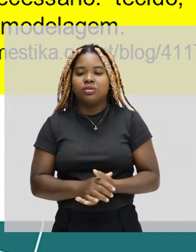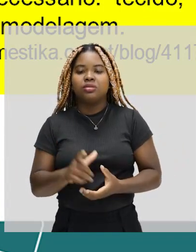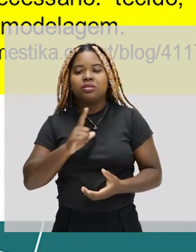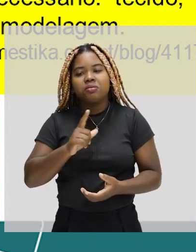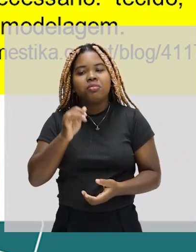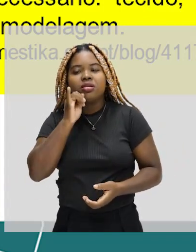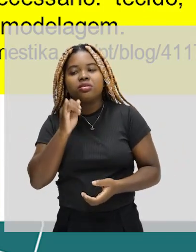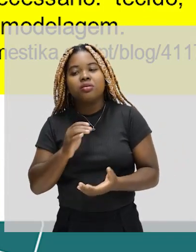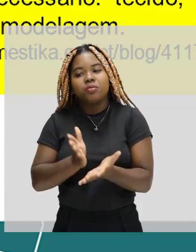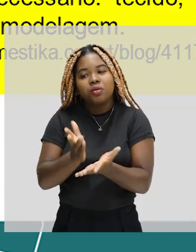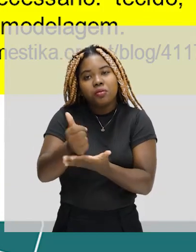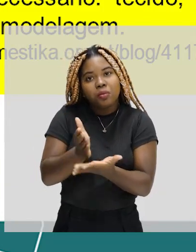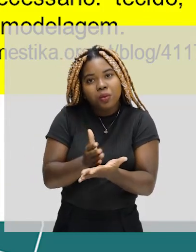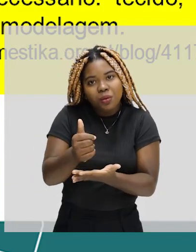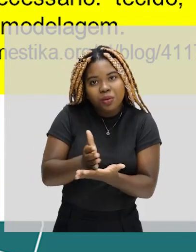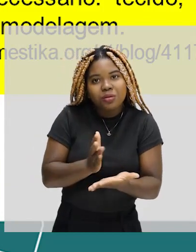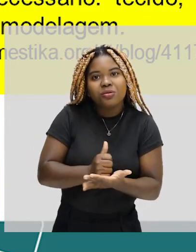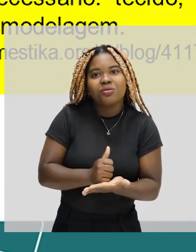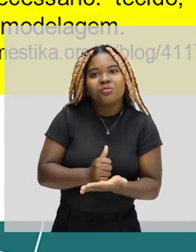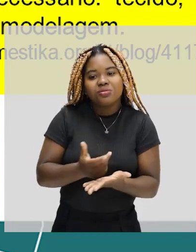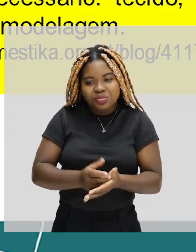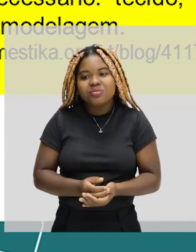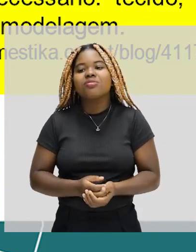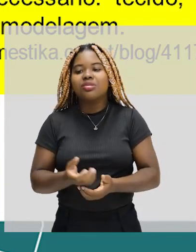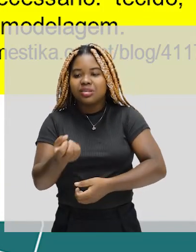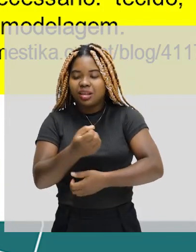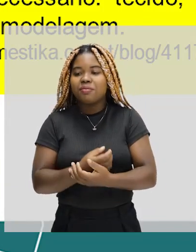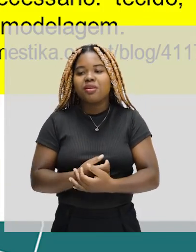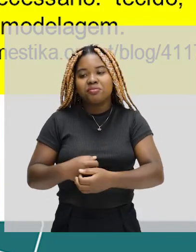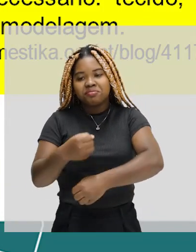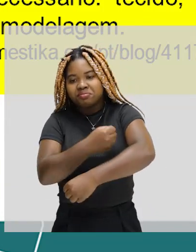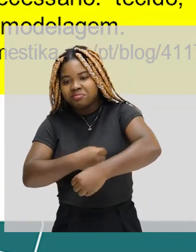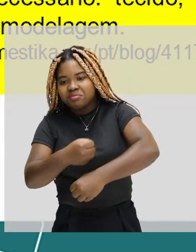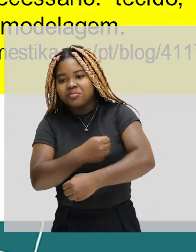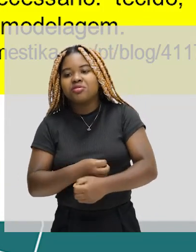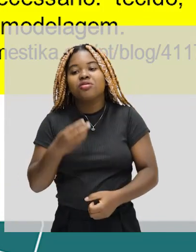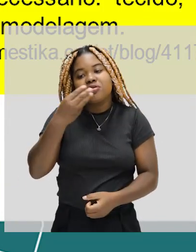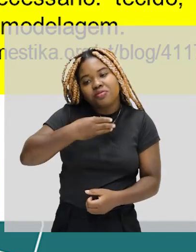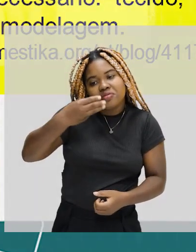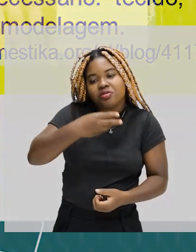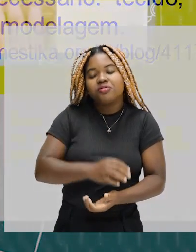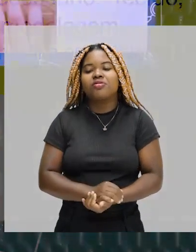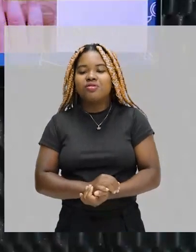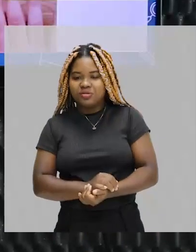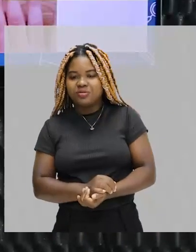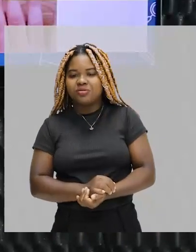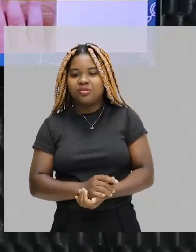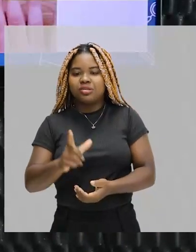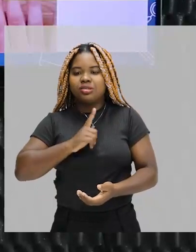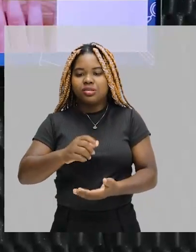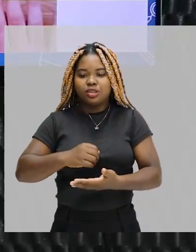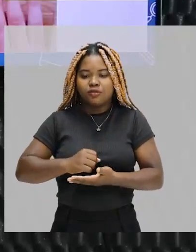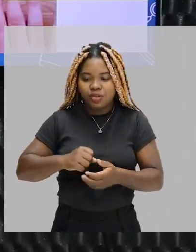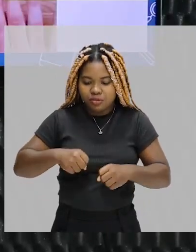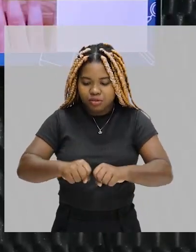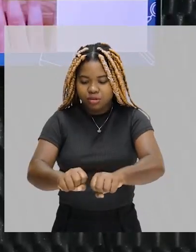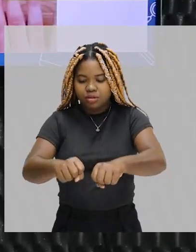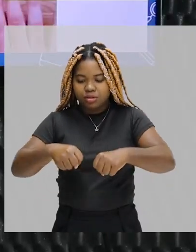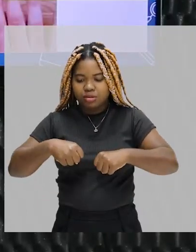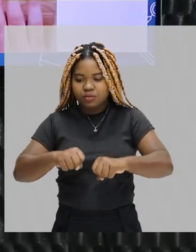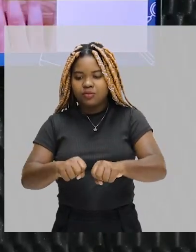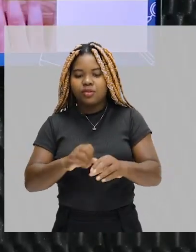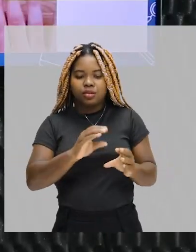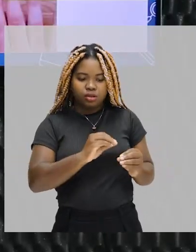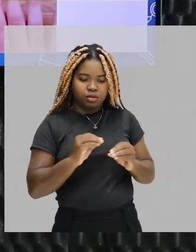bolos, na parte da culinária de doce, é bem interessante, onde você faz a base, e a partir disso, você vai modelando com as mãos,